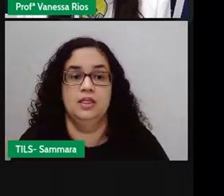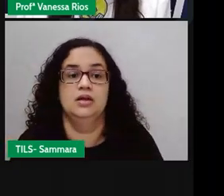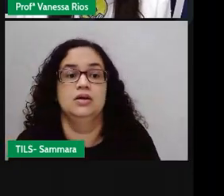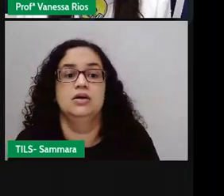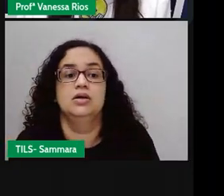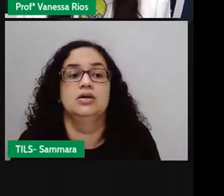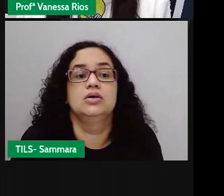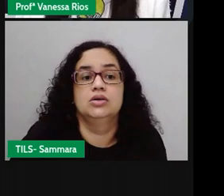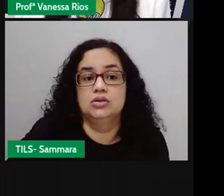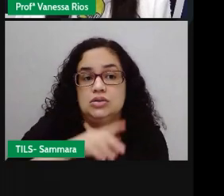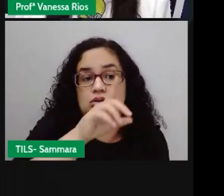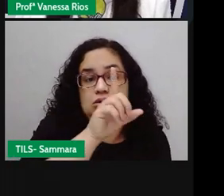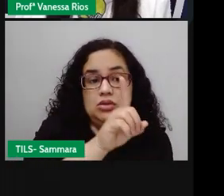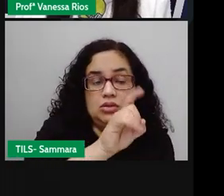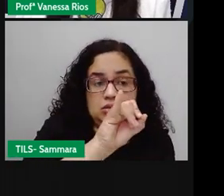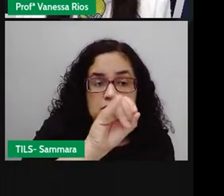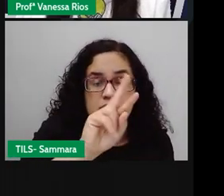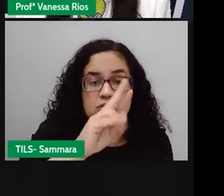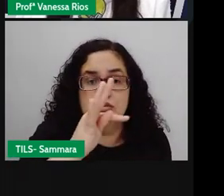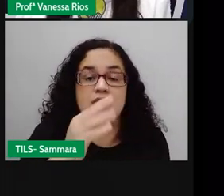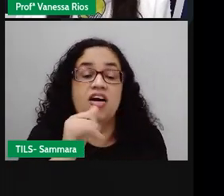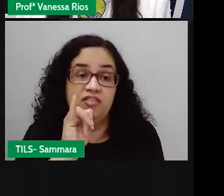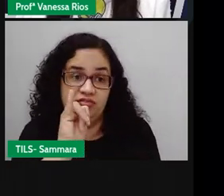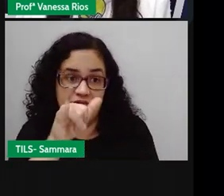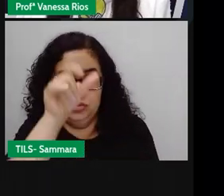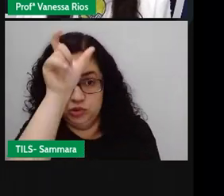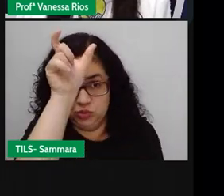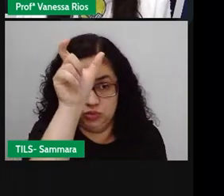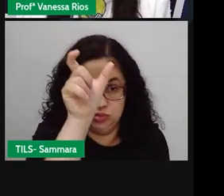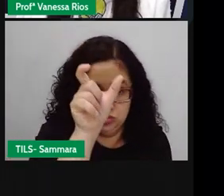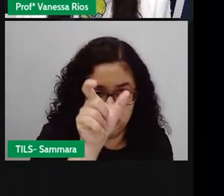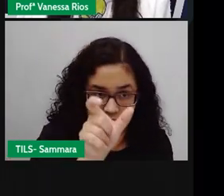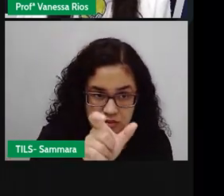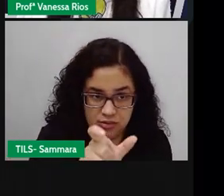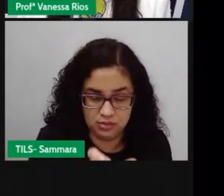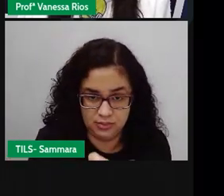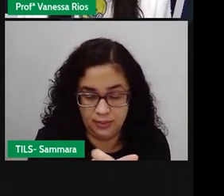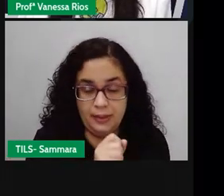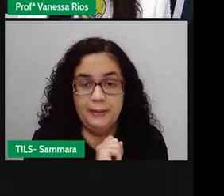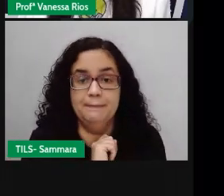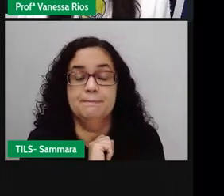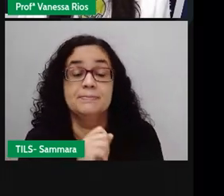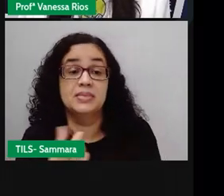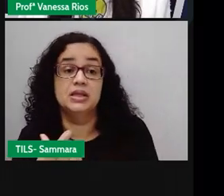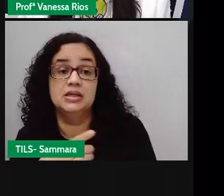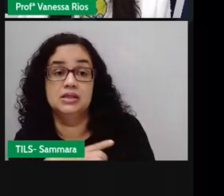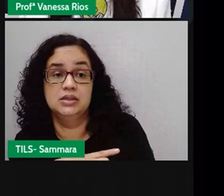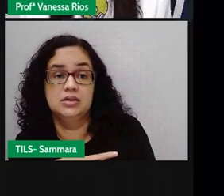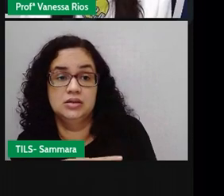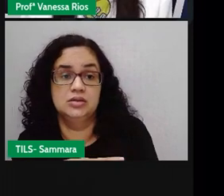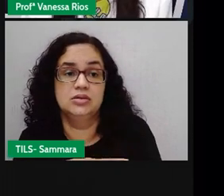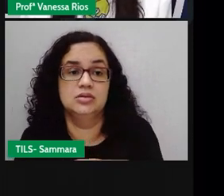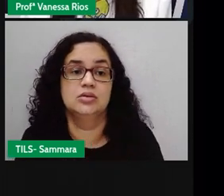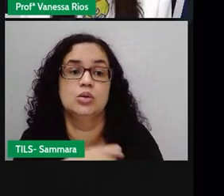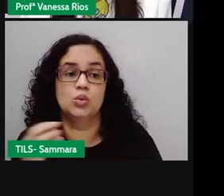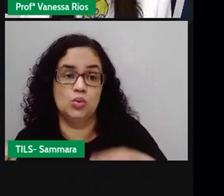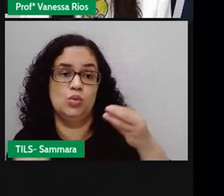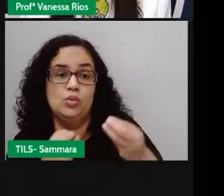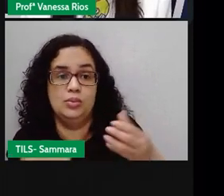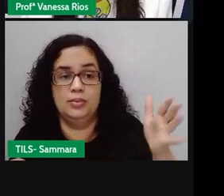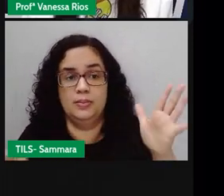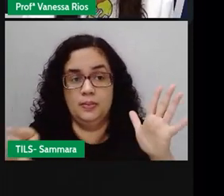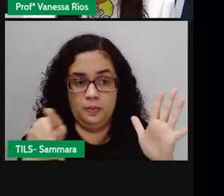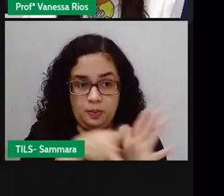no discurso direto, as falas dos personagens, ela aparece de forma, como o próprio nome